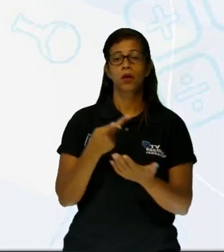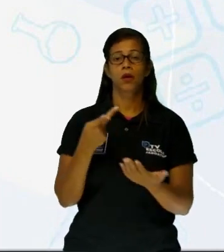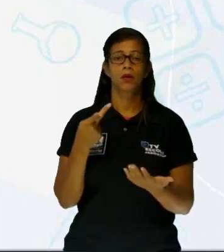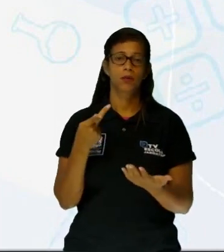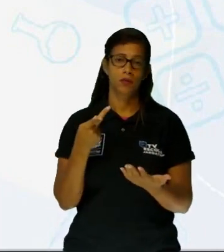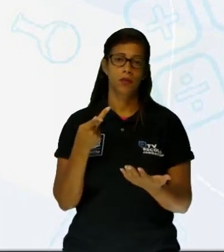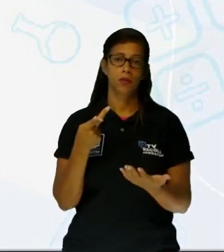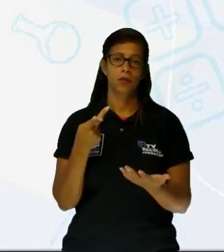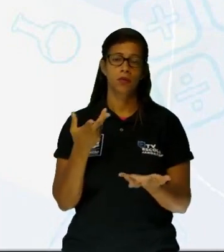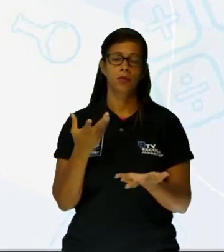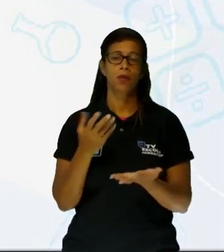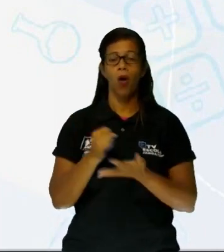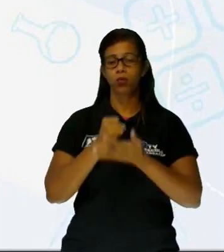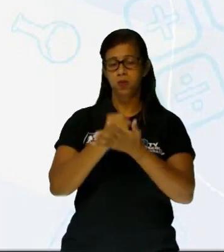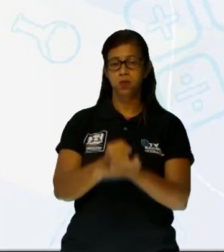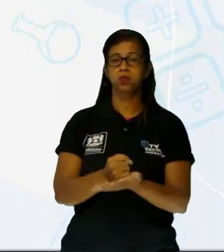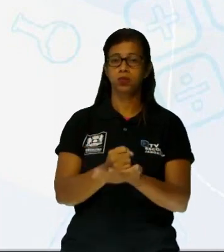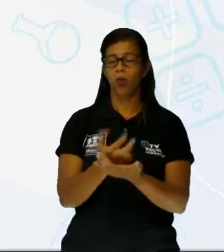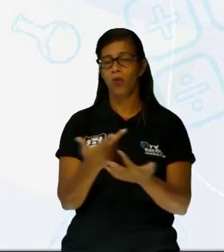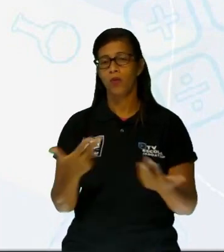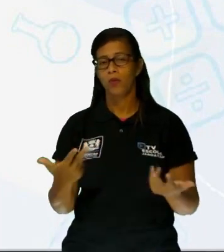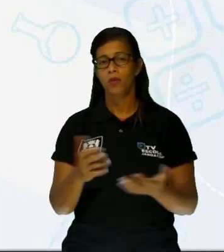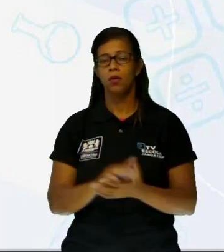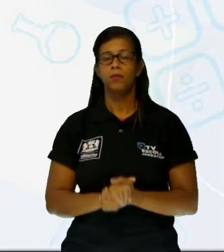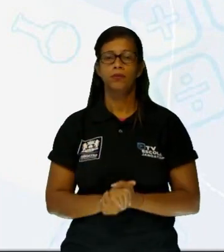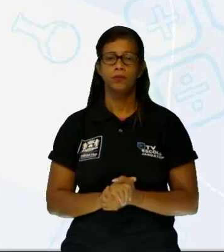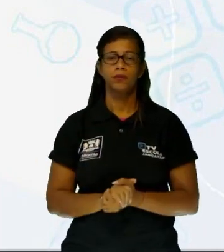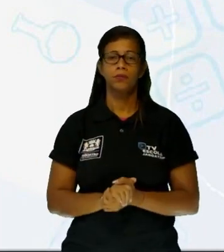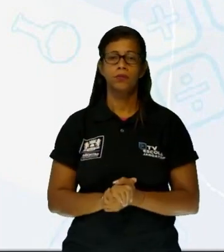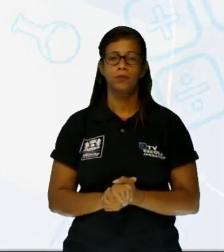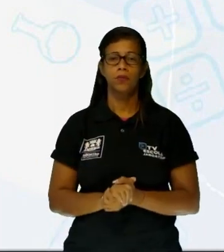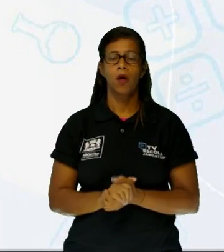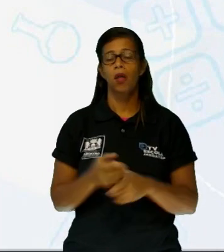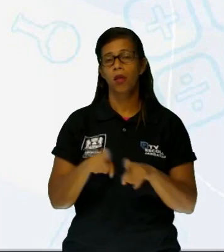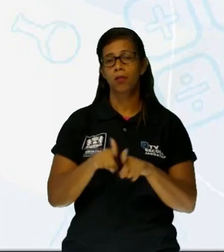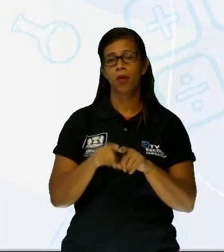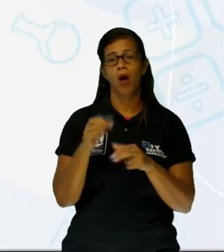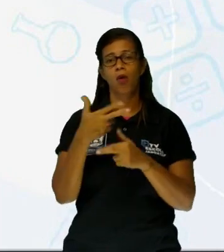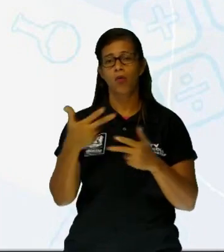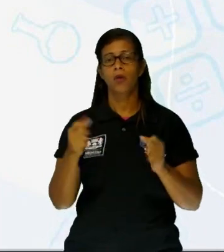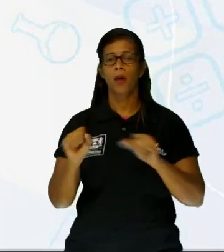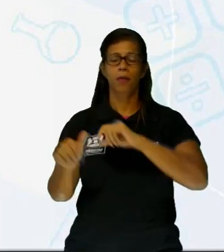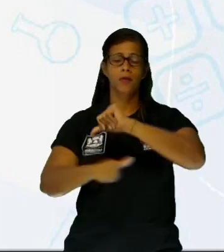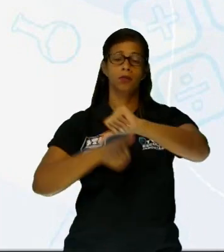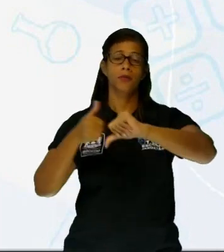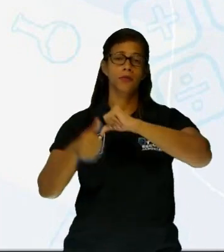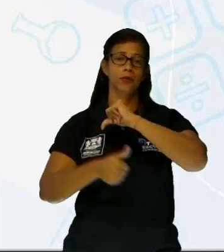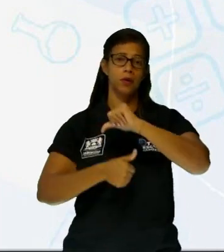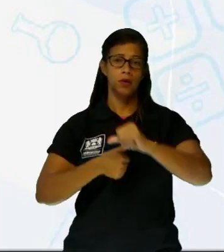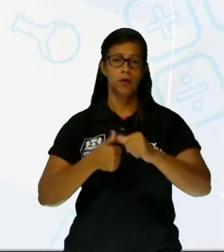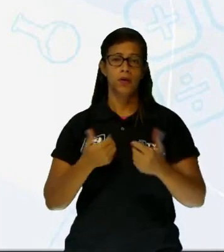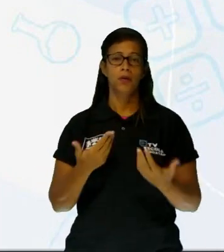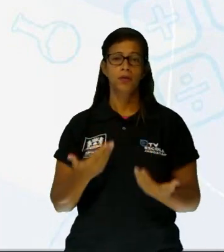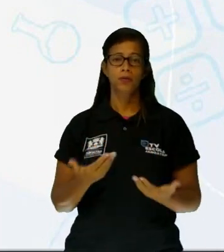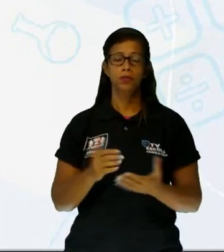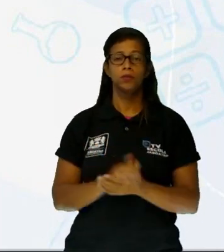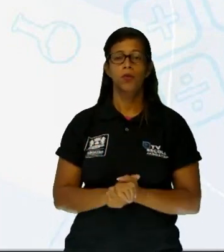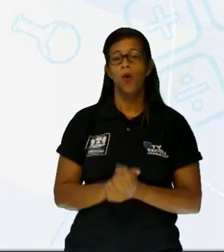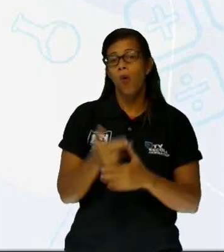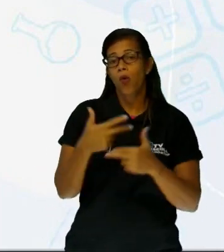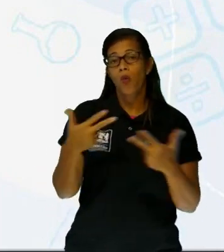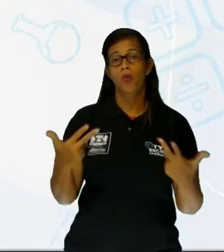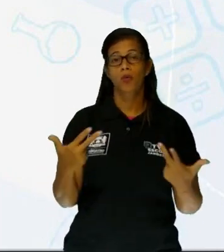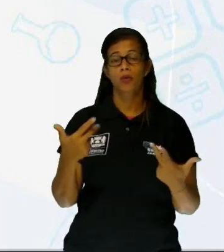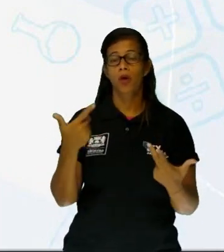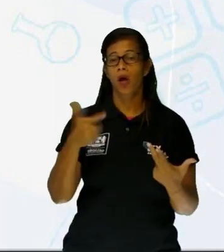favorece alguma coisa. Reversível, que é aquilo que pode ser modificado. Irremediável, que já não tem mais solução, não tem mais